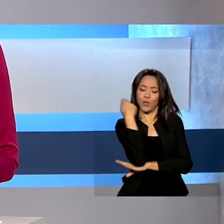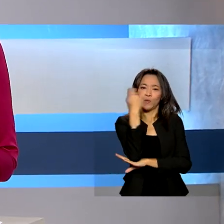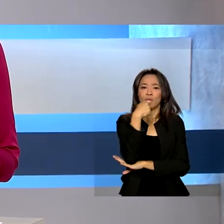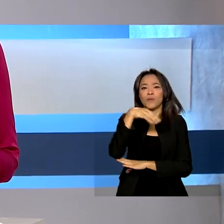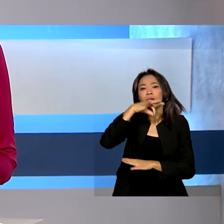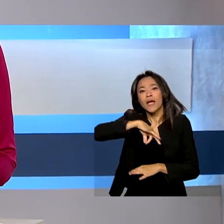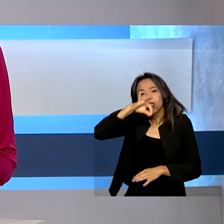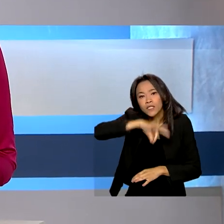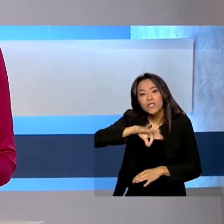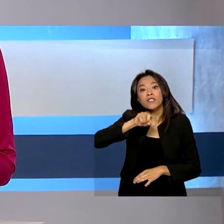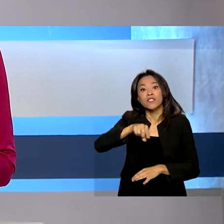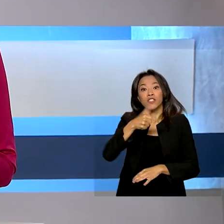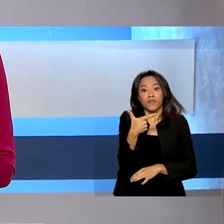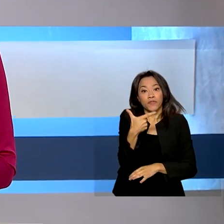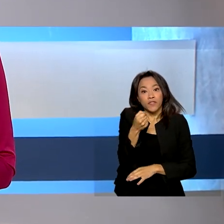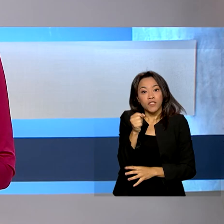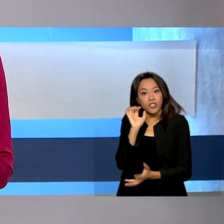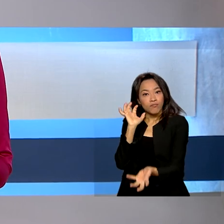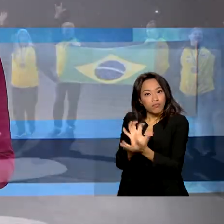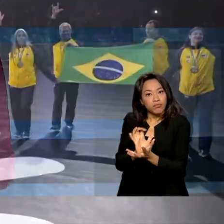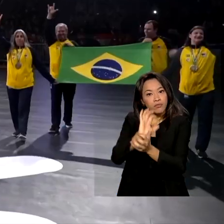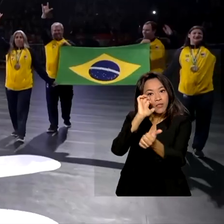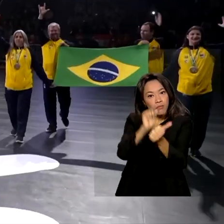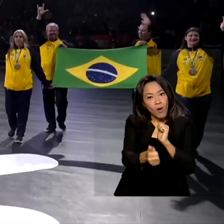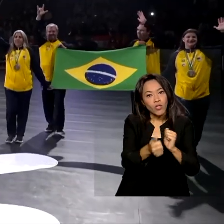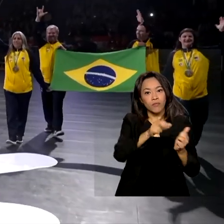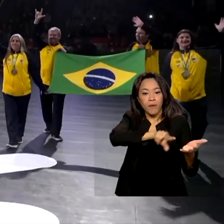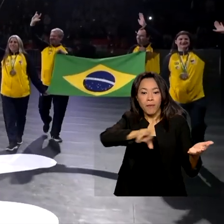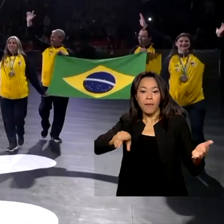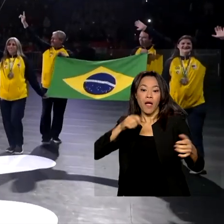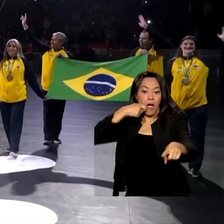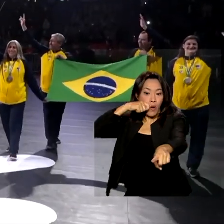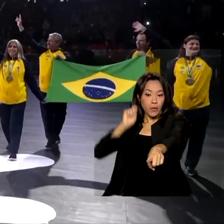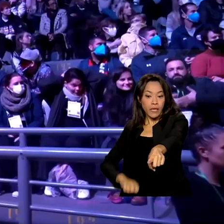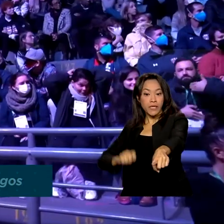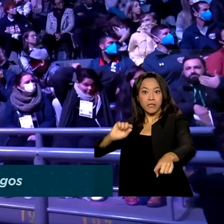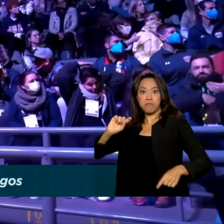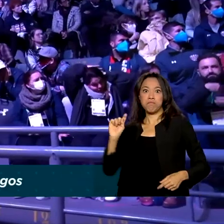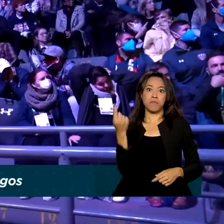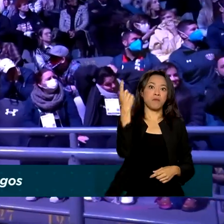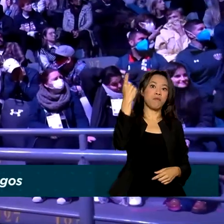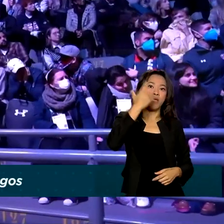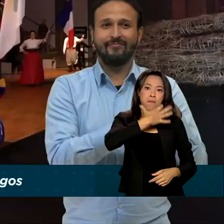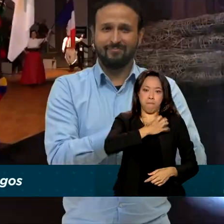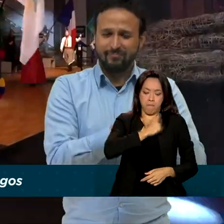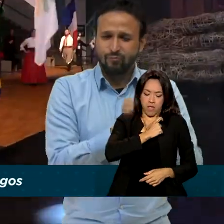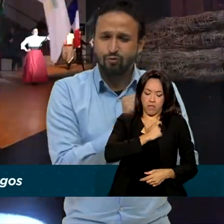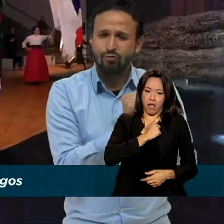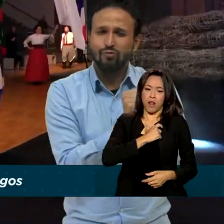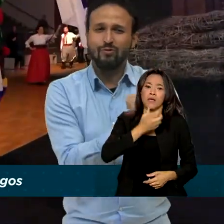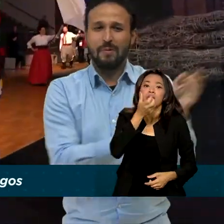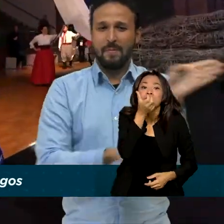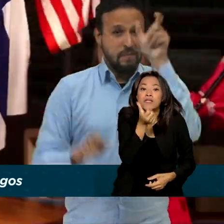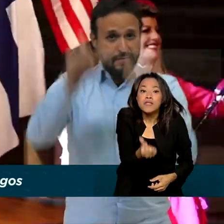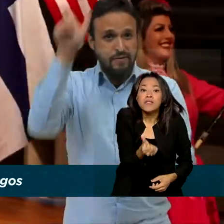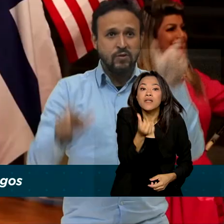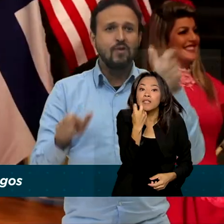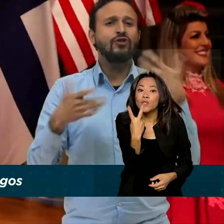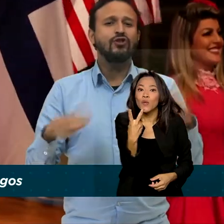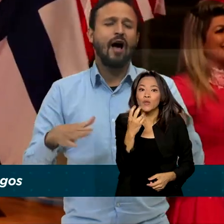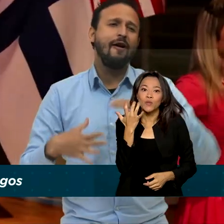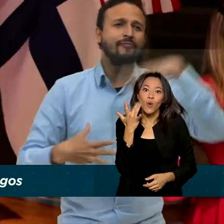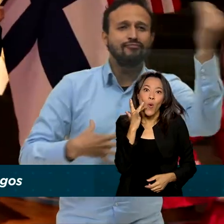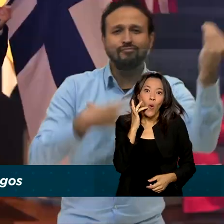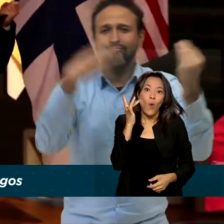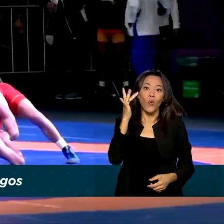participar de 20 modalidades esportivas. A Ucrânia foi a primeira colocada no quadro de medalhas, com 62 ouros,